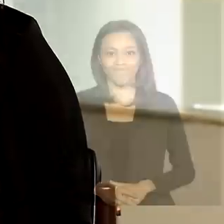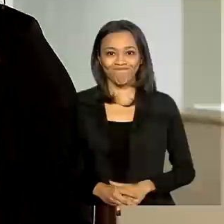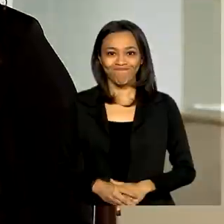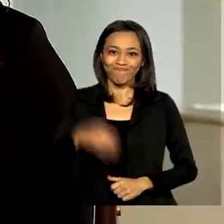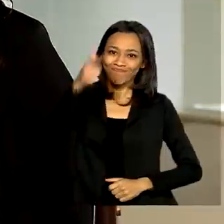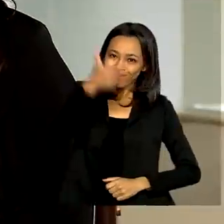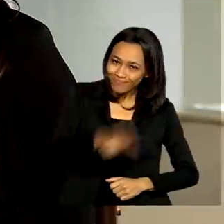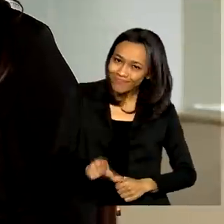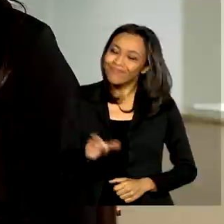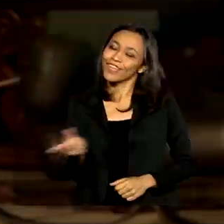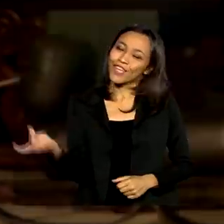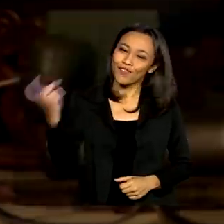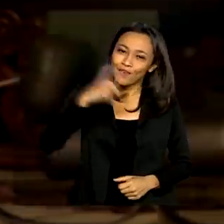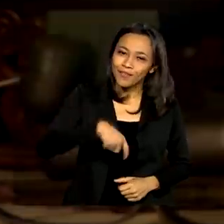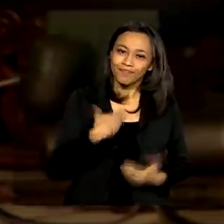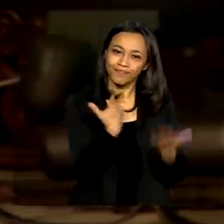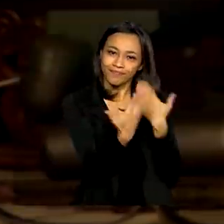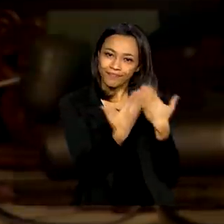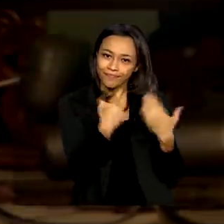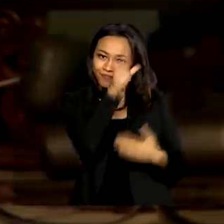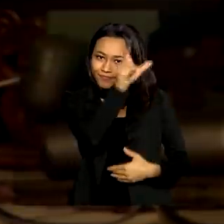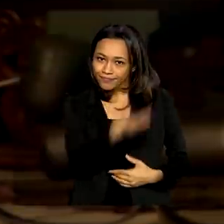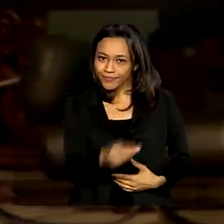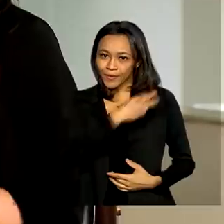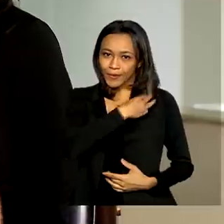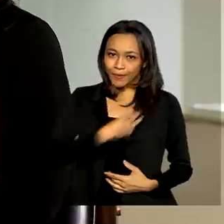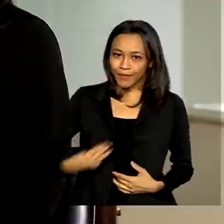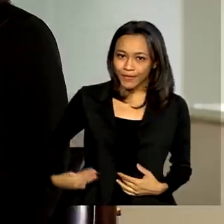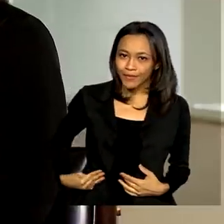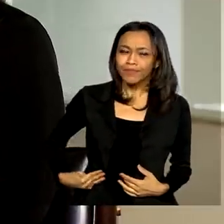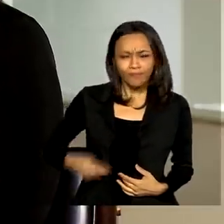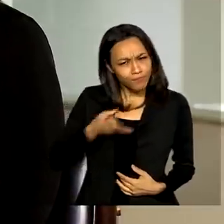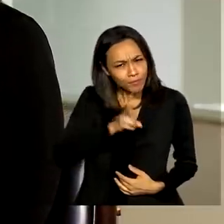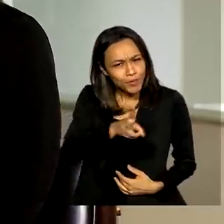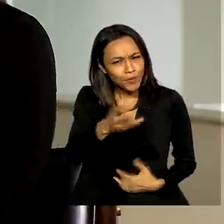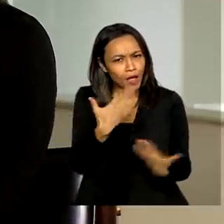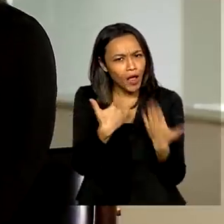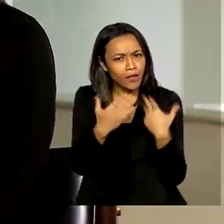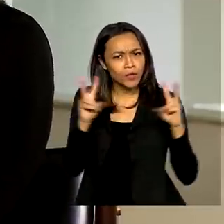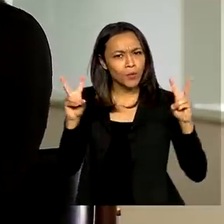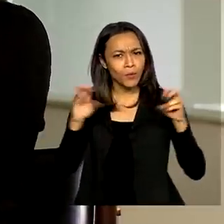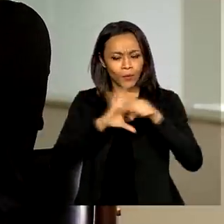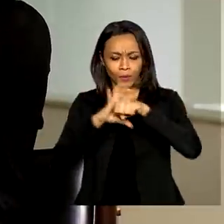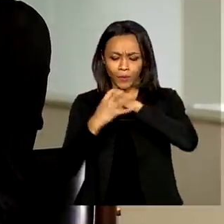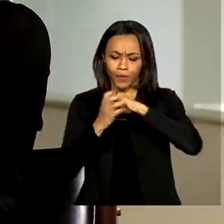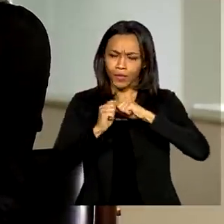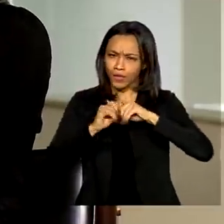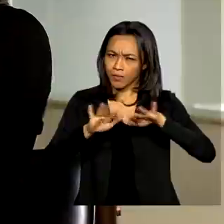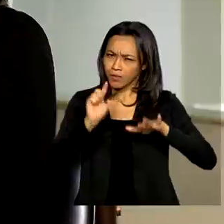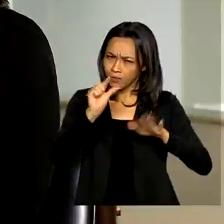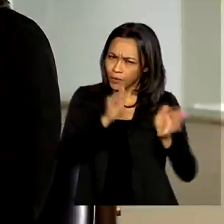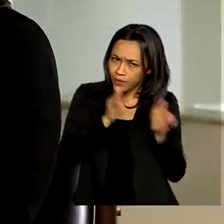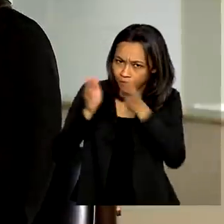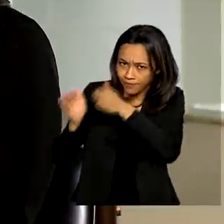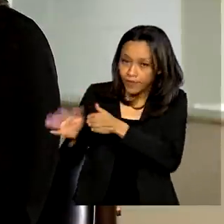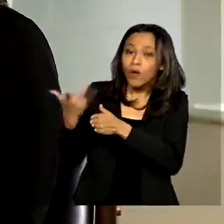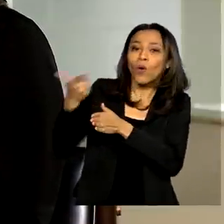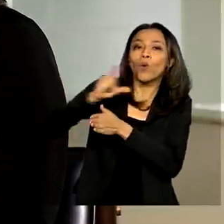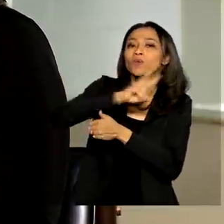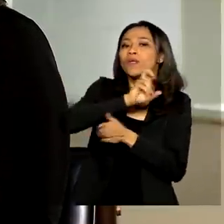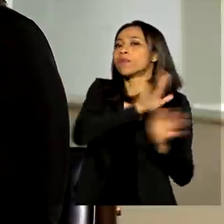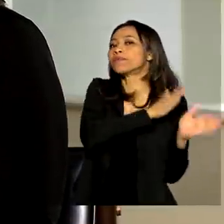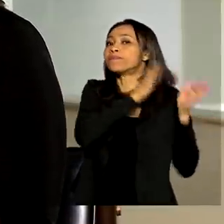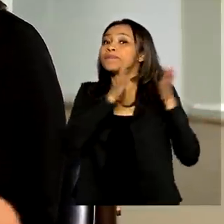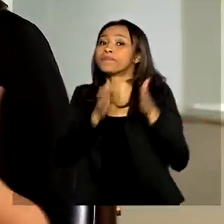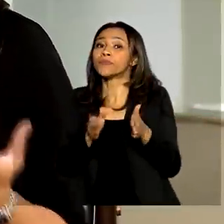Nós voltamos à nossa conversa com o ministro Marcos Pontes. Ministro, vamos continuar conversando sobre a pandemia daqui a pouquinho. Agora eu quero falar de um outro assunto com o senhor, que foi